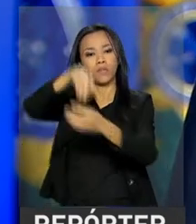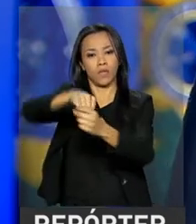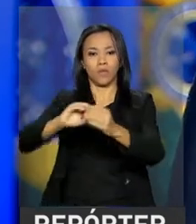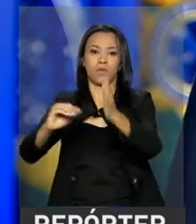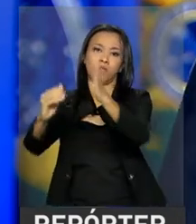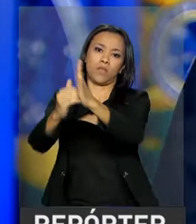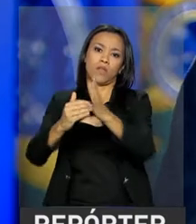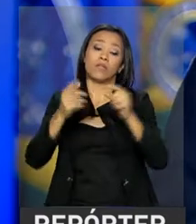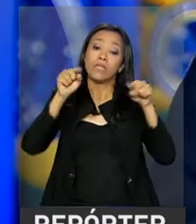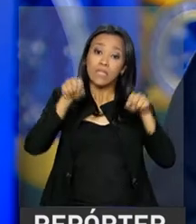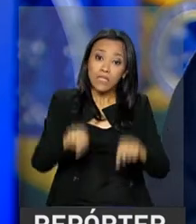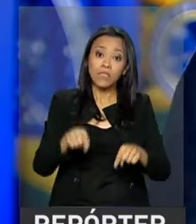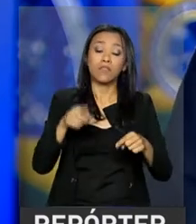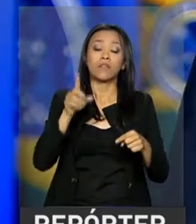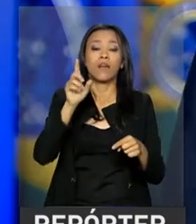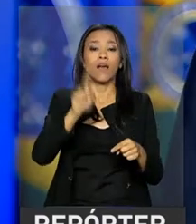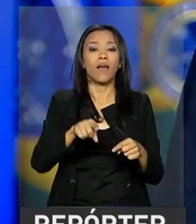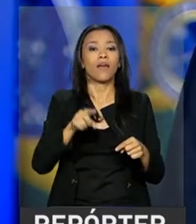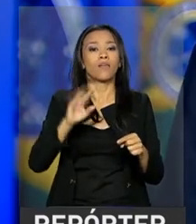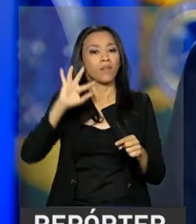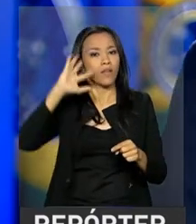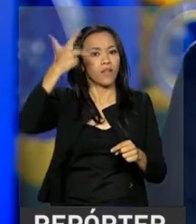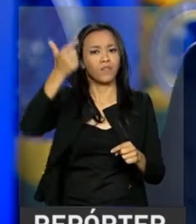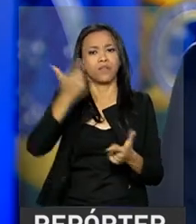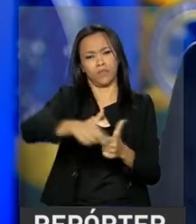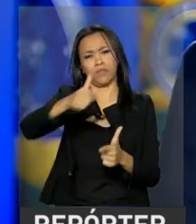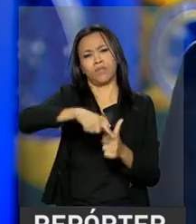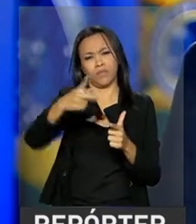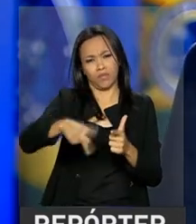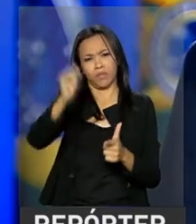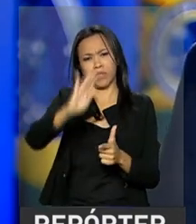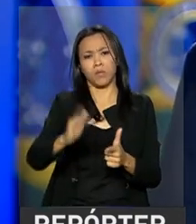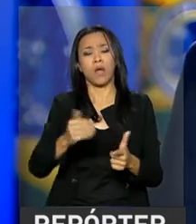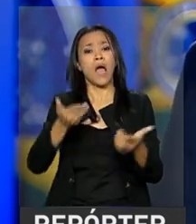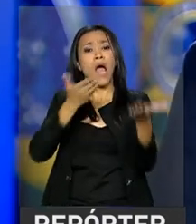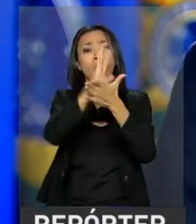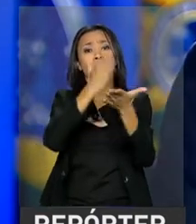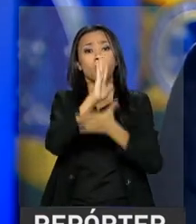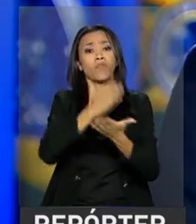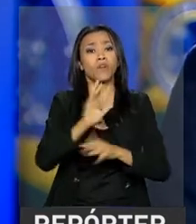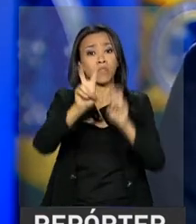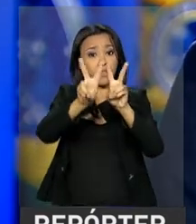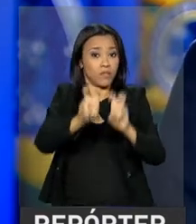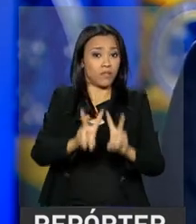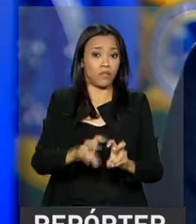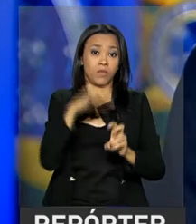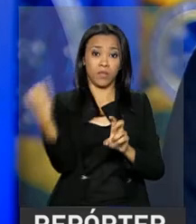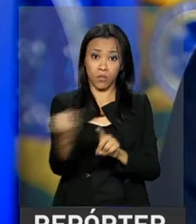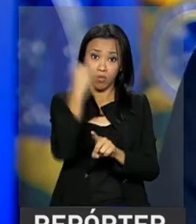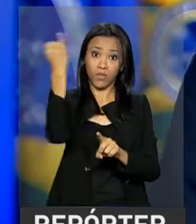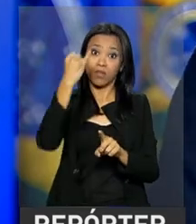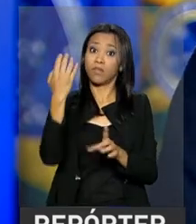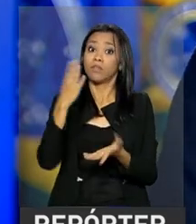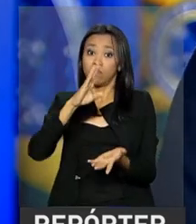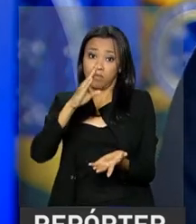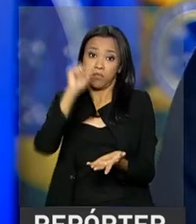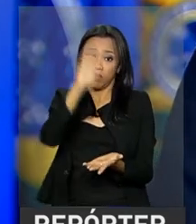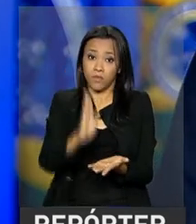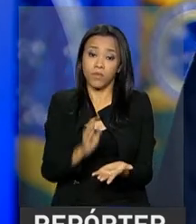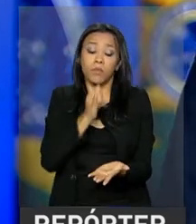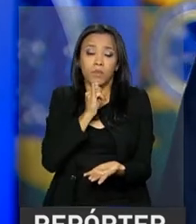compromisso em superar a crise. Aprovamos matérias vitais para o país, como, por exemplo, a